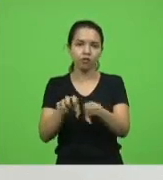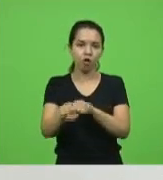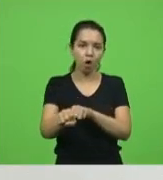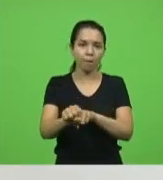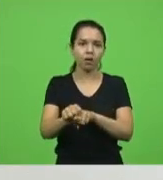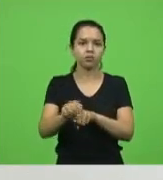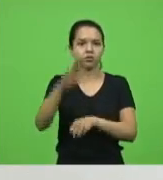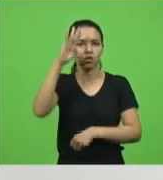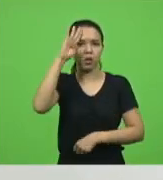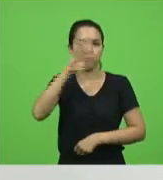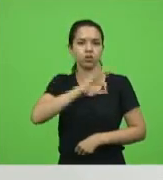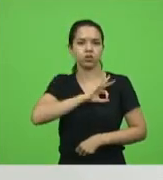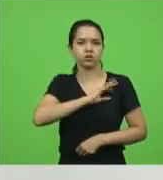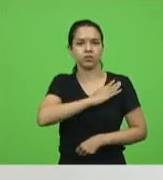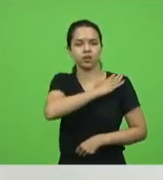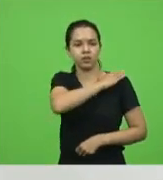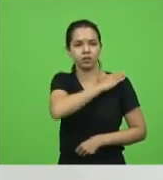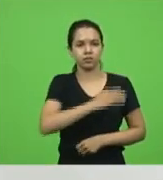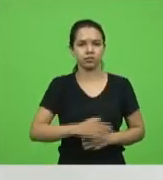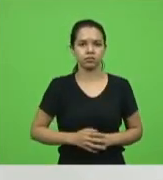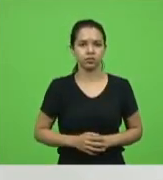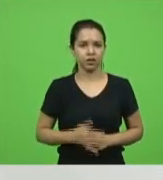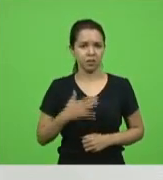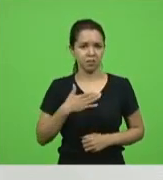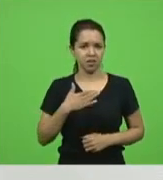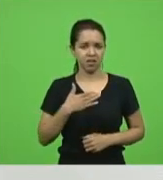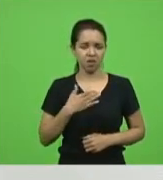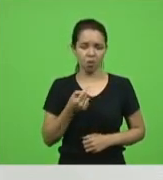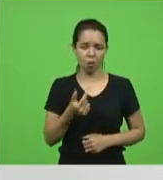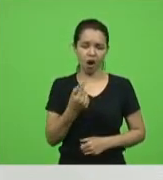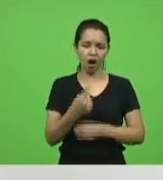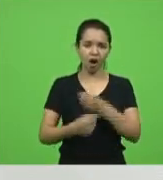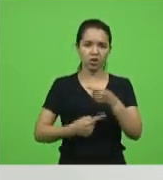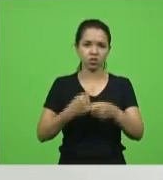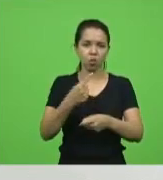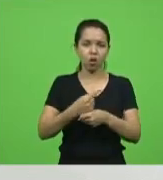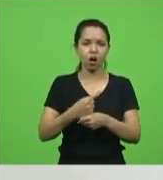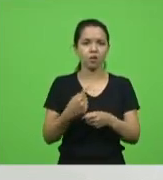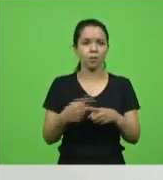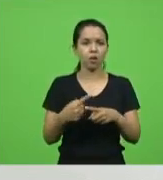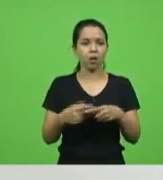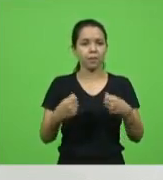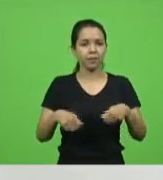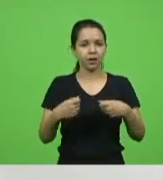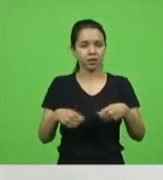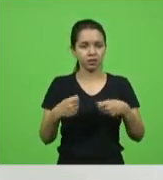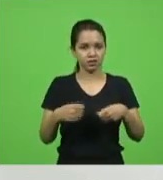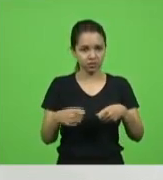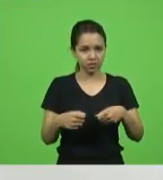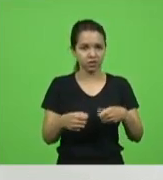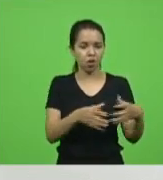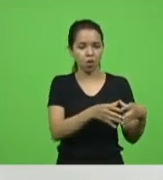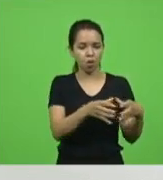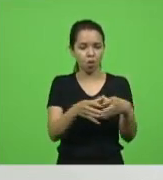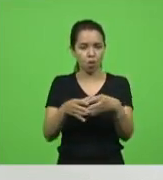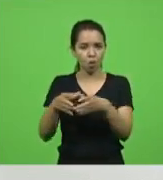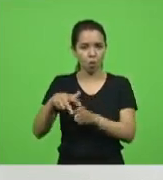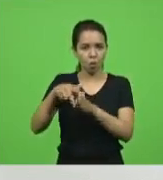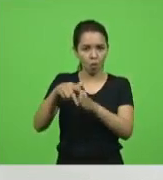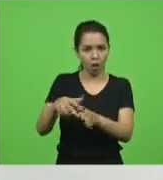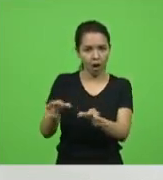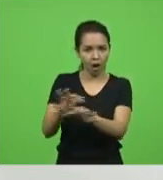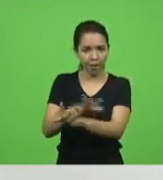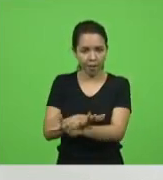A minha escola foi um pacto de mula, durou quase um ano, porque a gente tinha que concluir ainda o pelotão de cavalaria lá em Joinvilha ainda. Nossa escola não